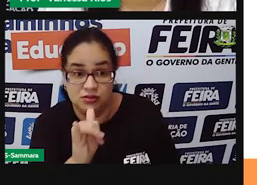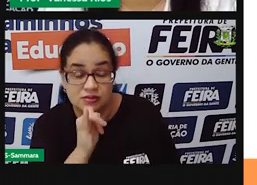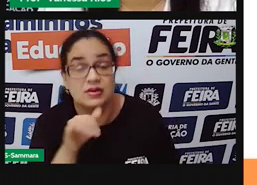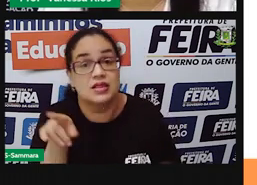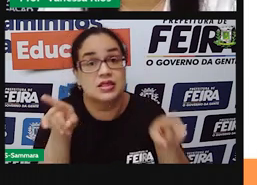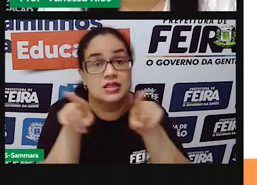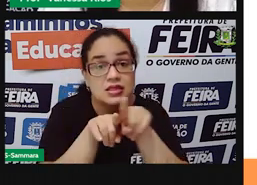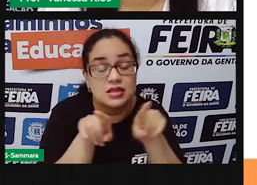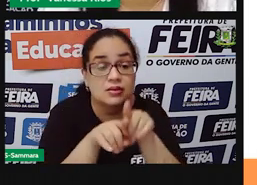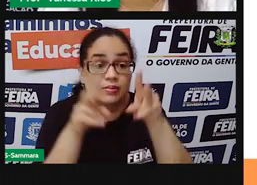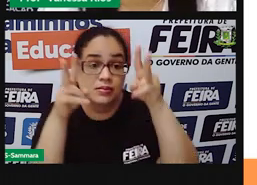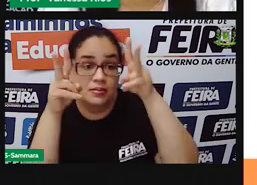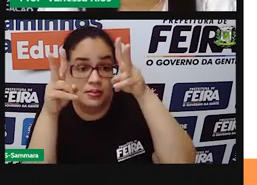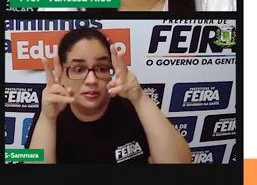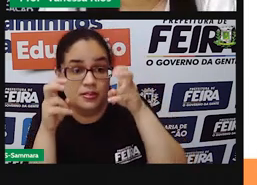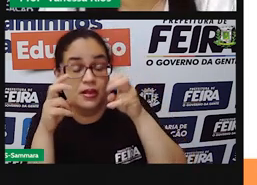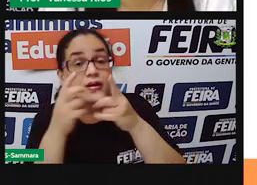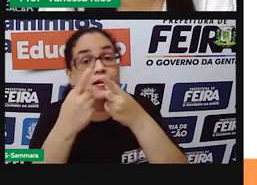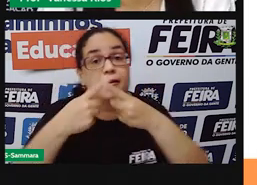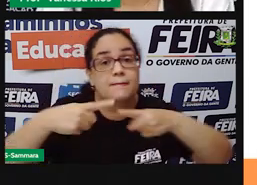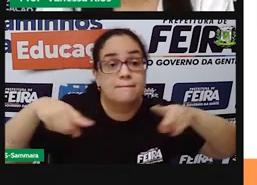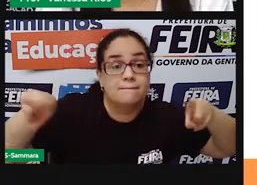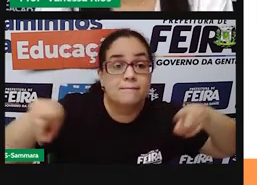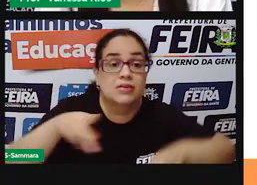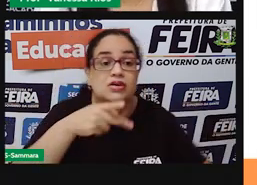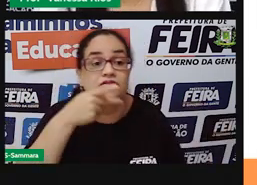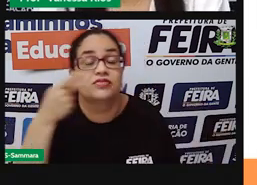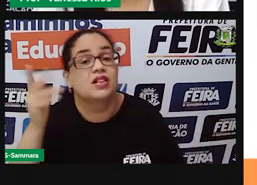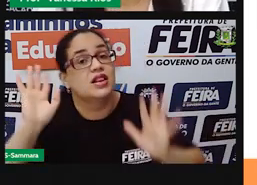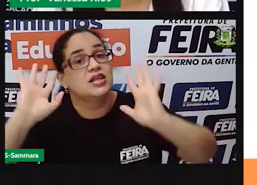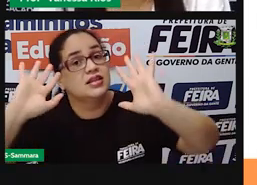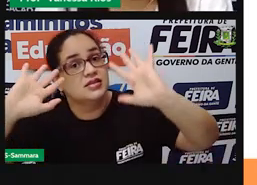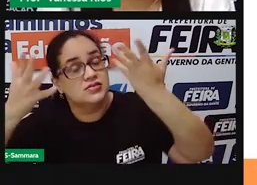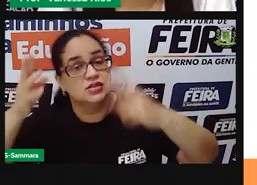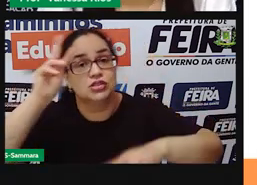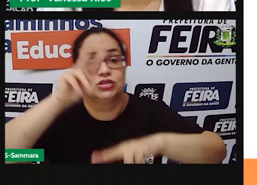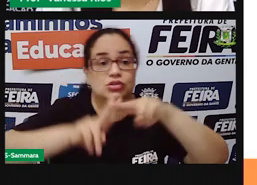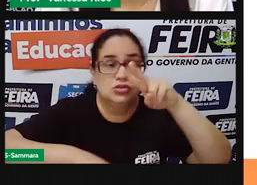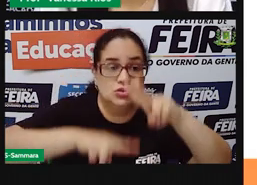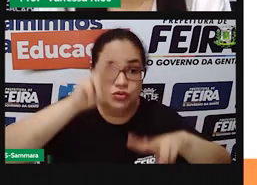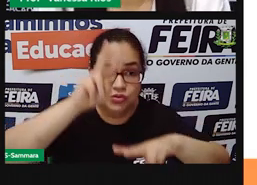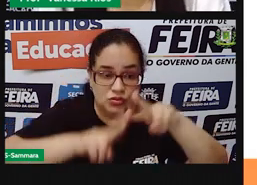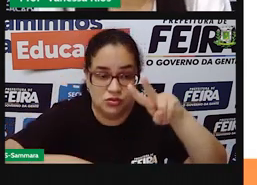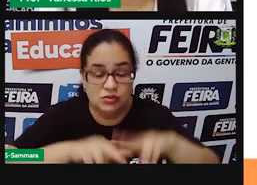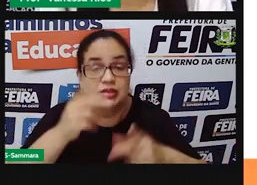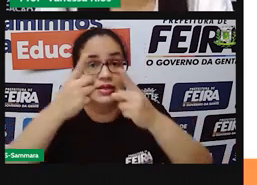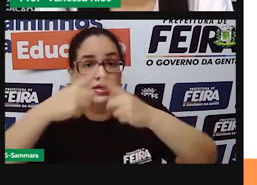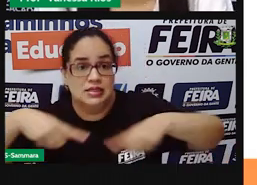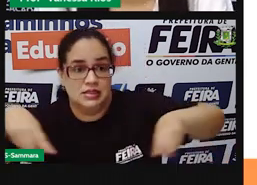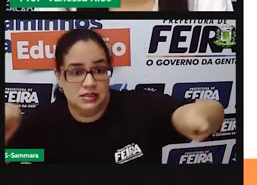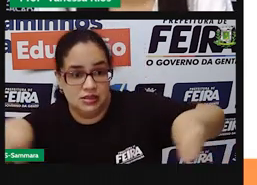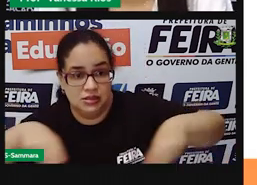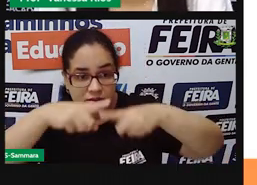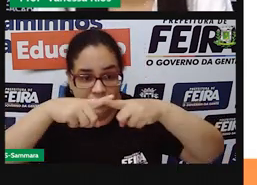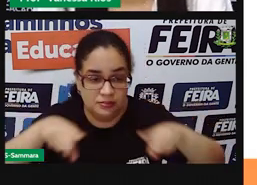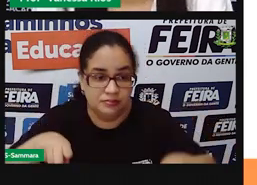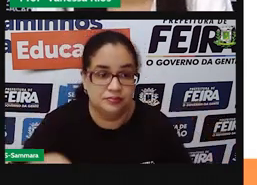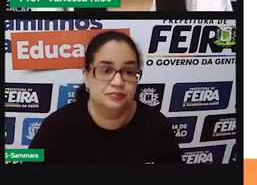observa aí que a música fala das festas juninas, né? Das músicas,